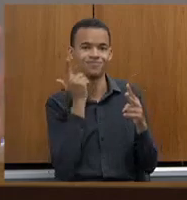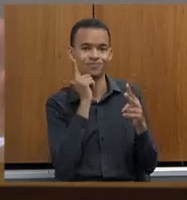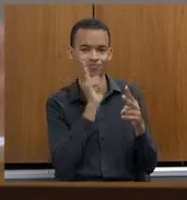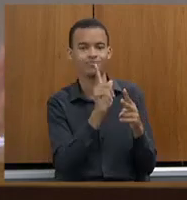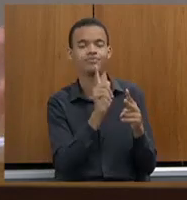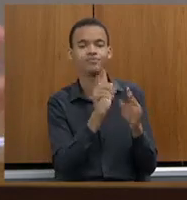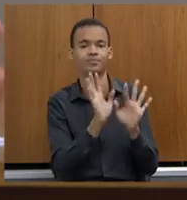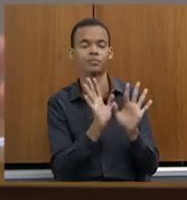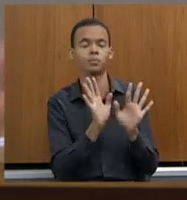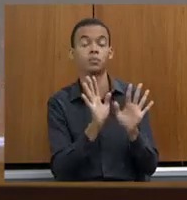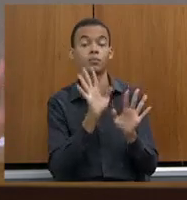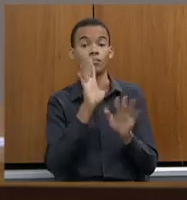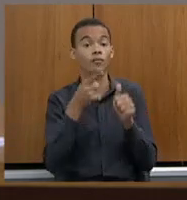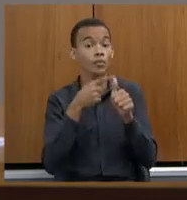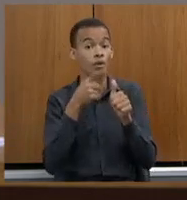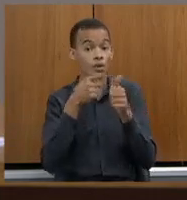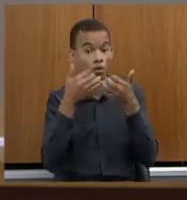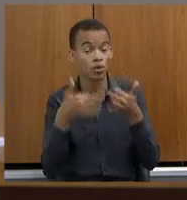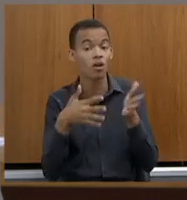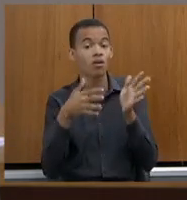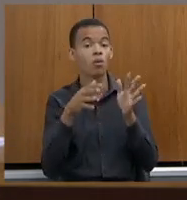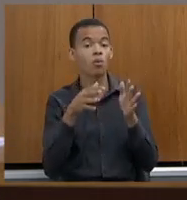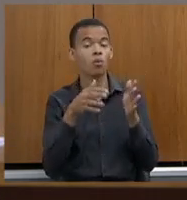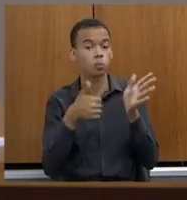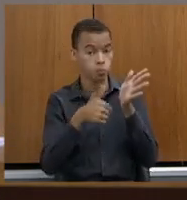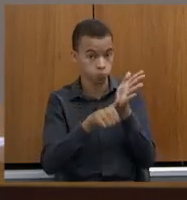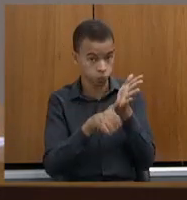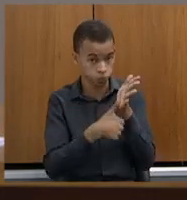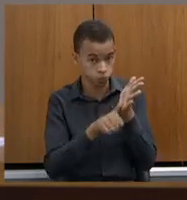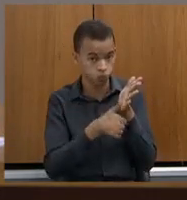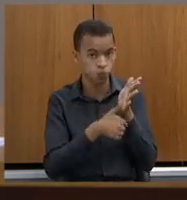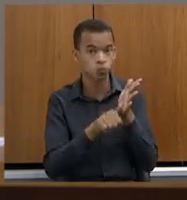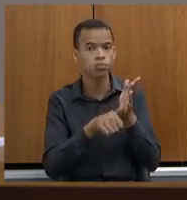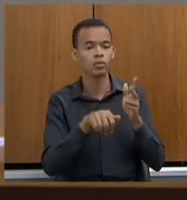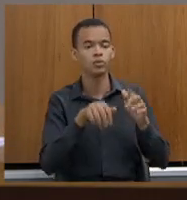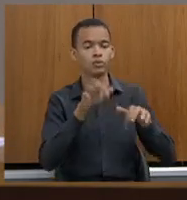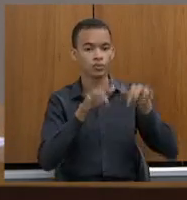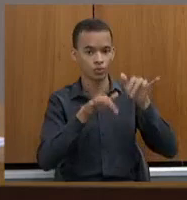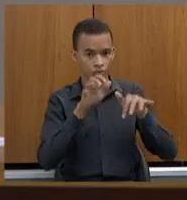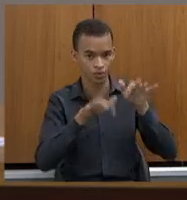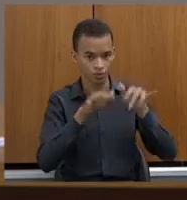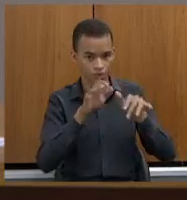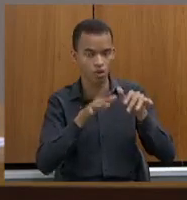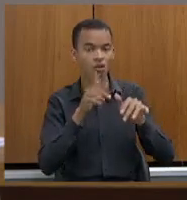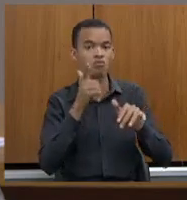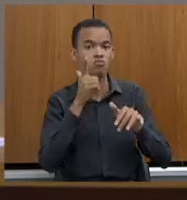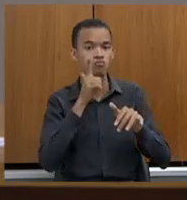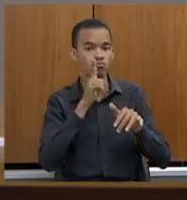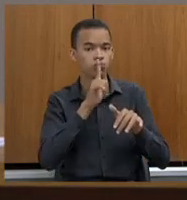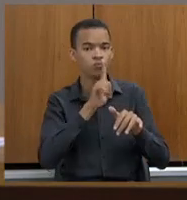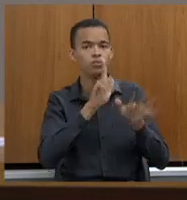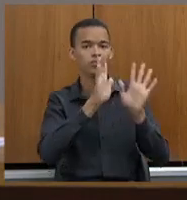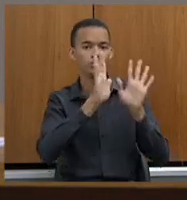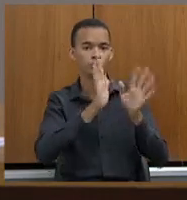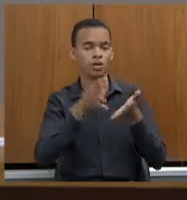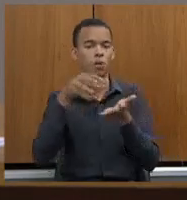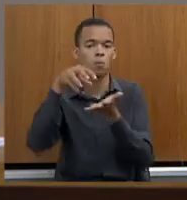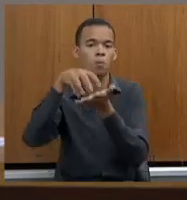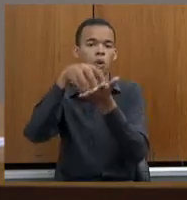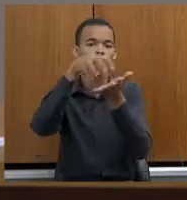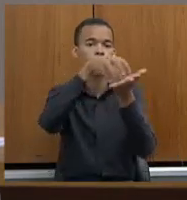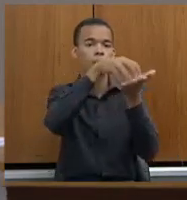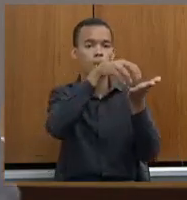de serviço, já está funcionando em 100% das localidades onde se faz